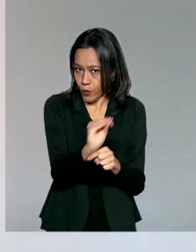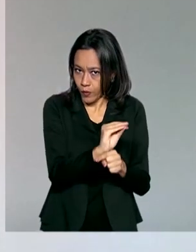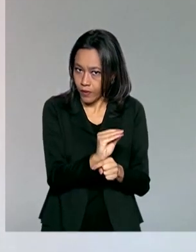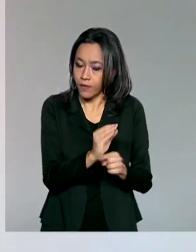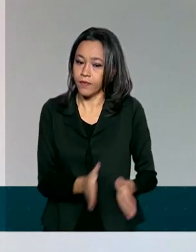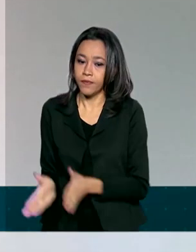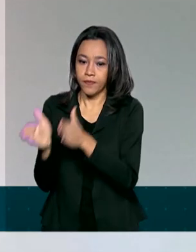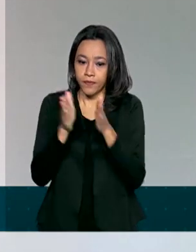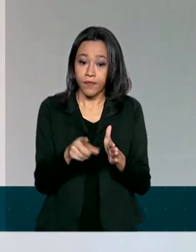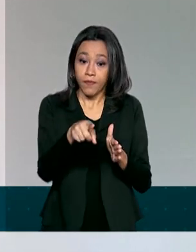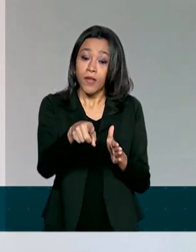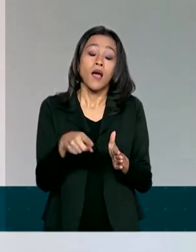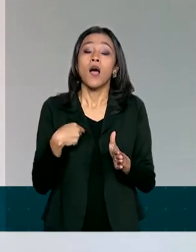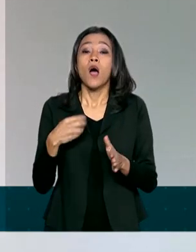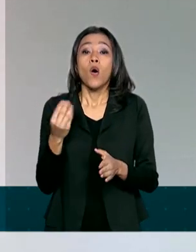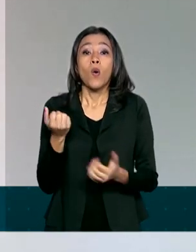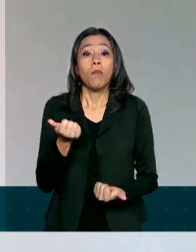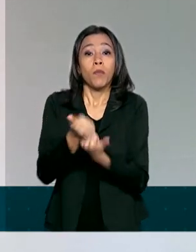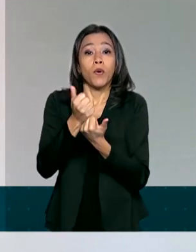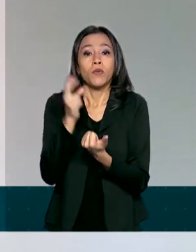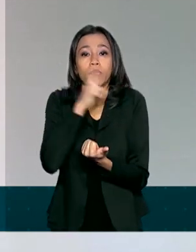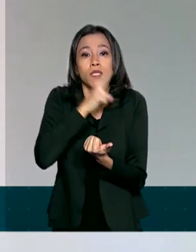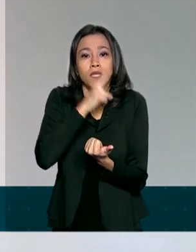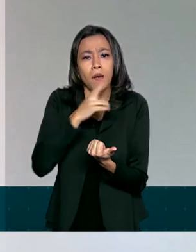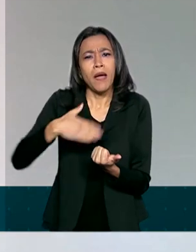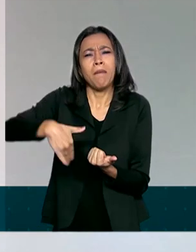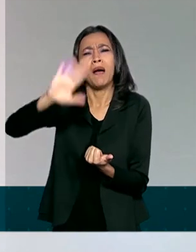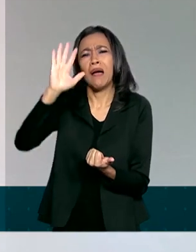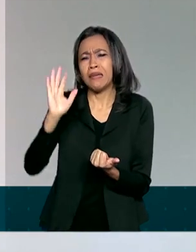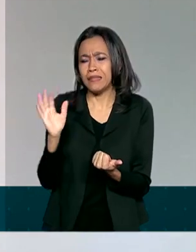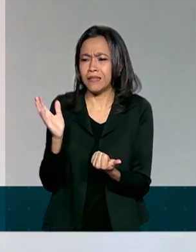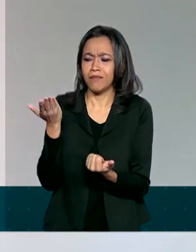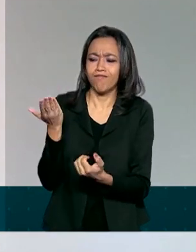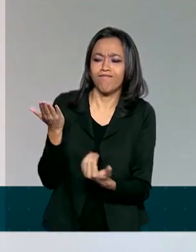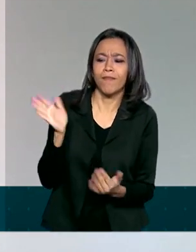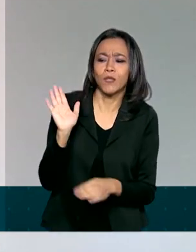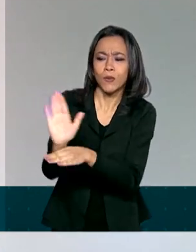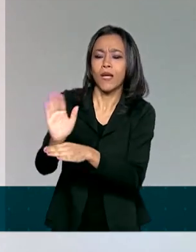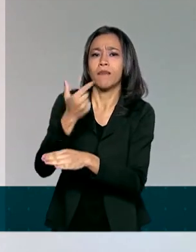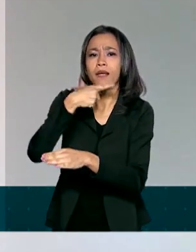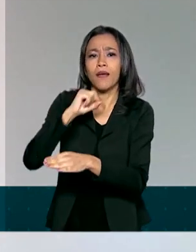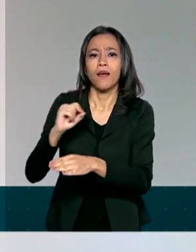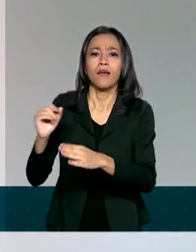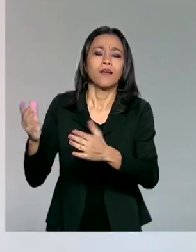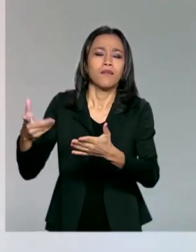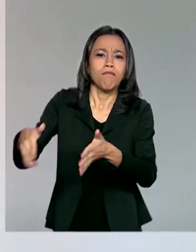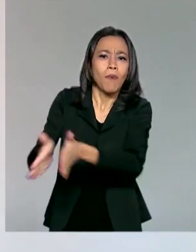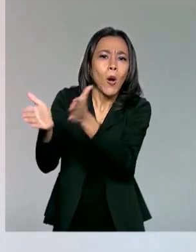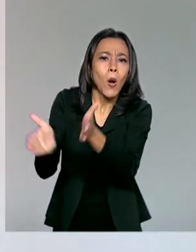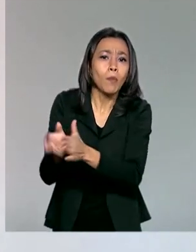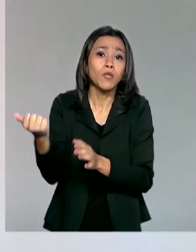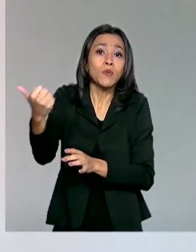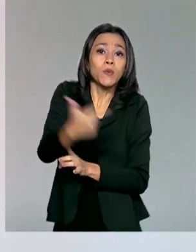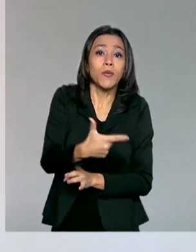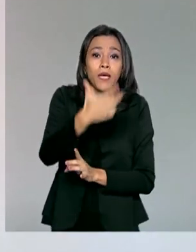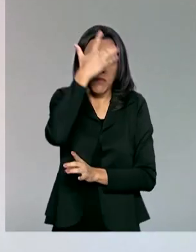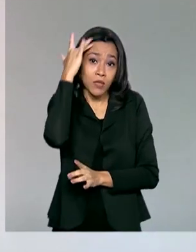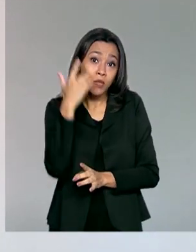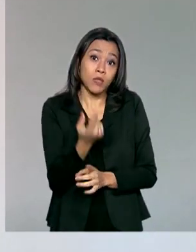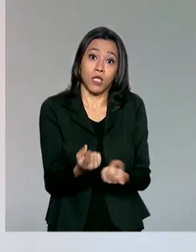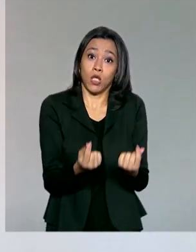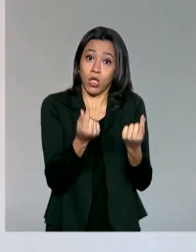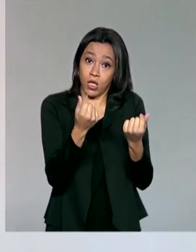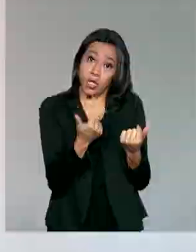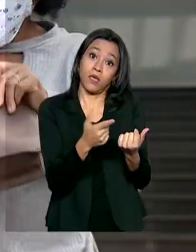potencial é maior entre as pessoas mais pobres e as que trabalham nas ruas e praças do que entre as mais ricas e as que já trabalhavam em casa